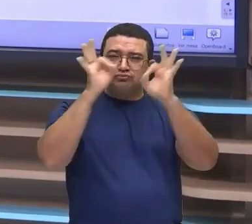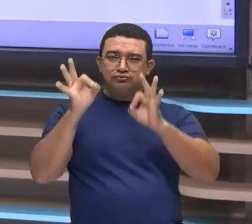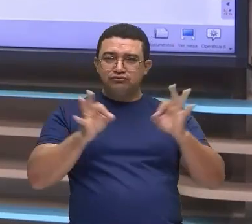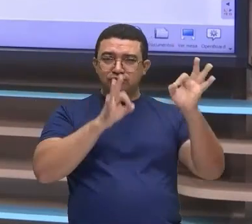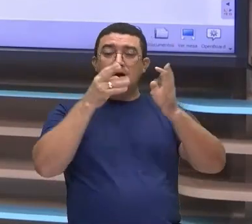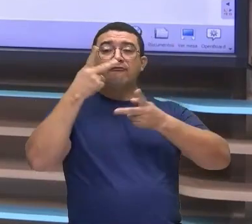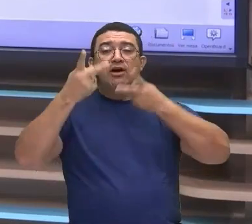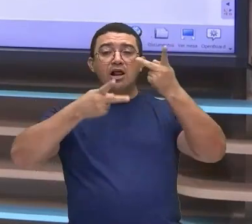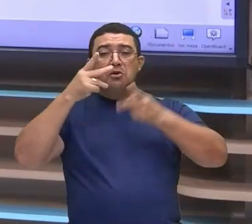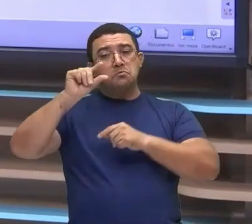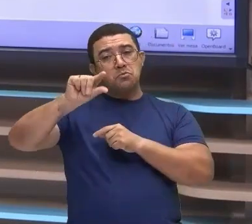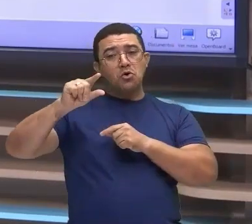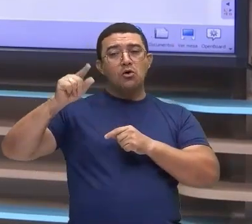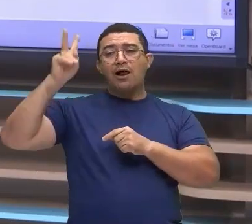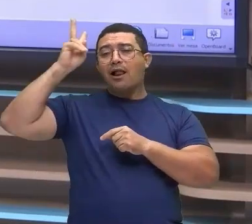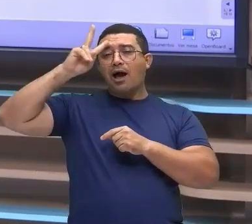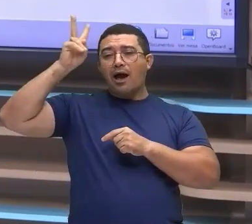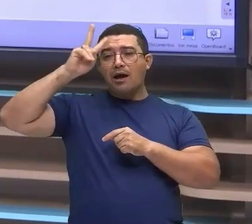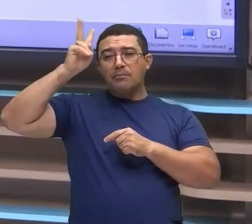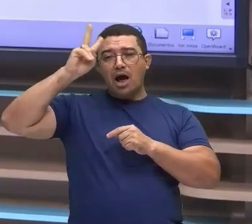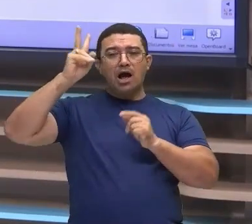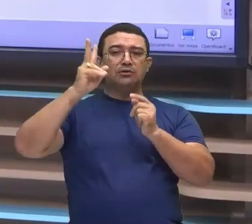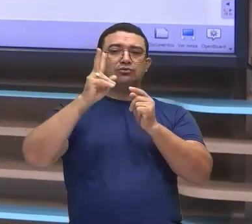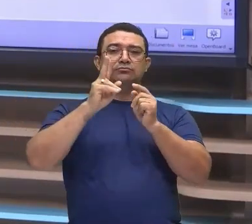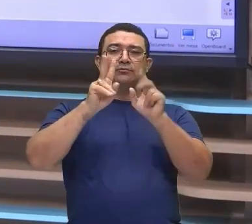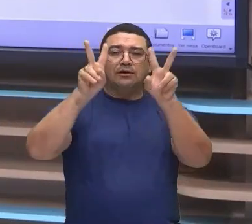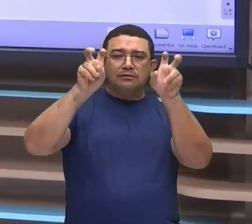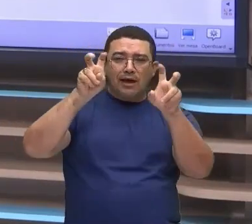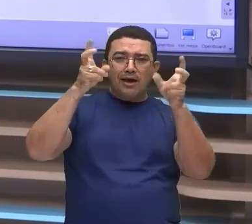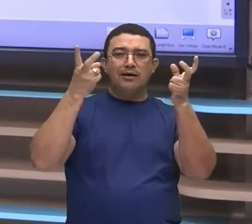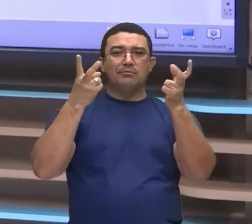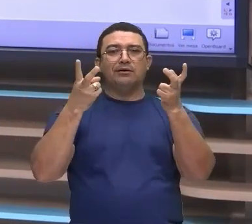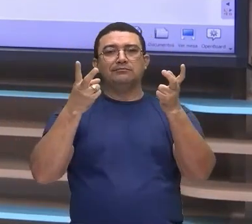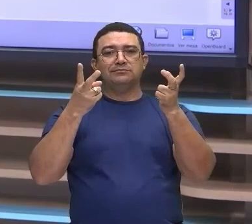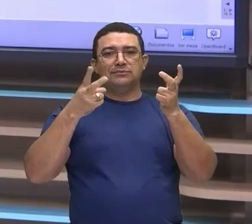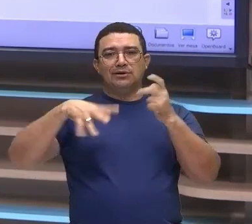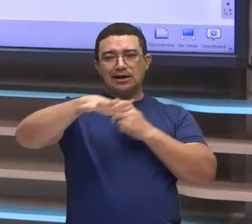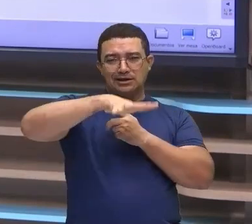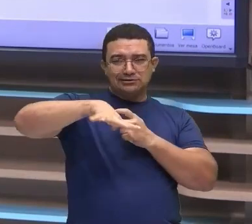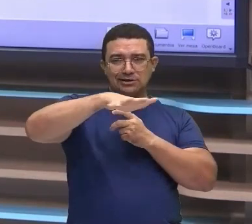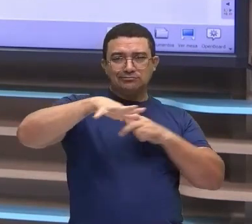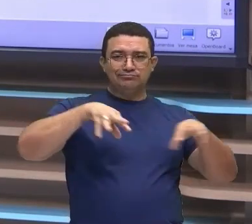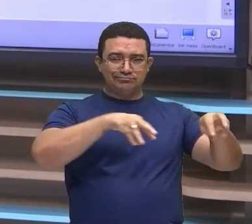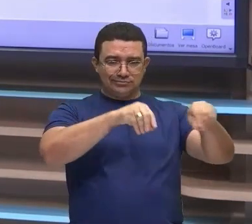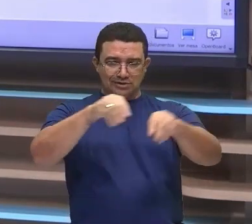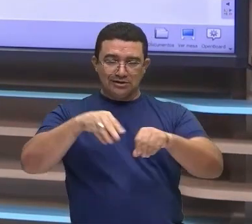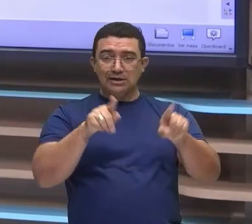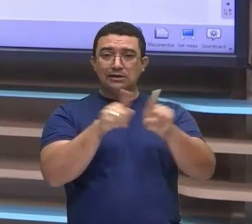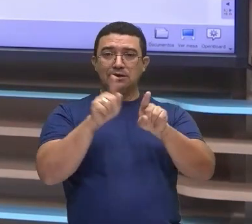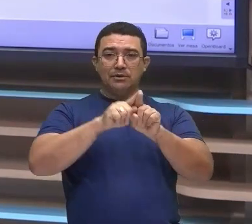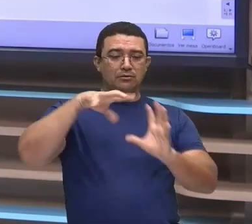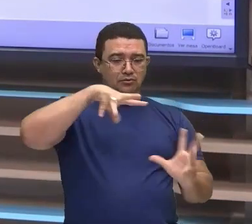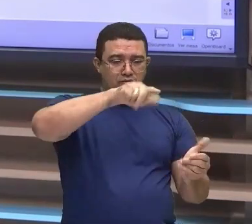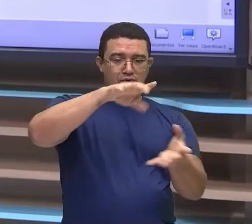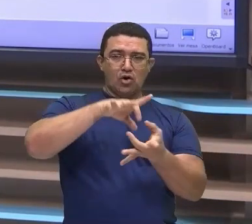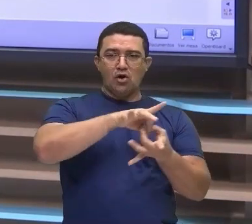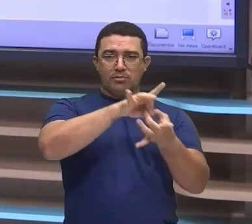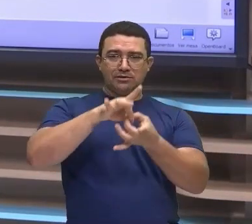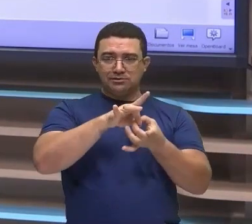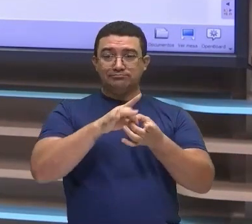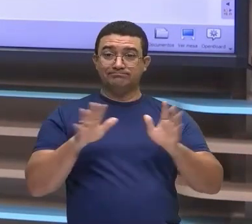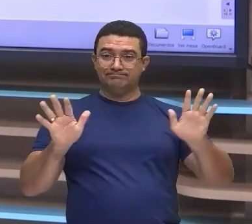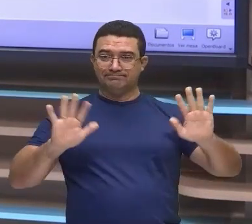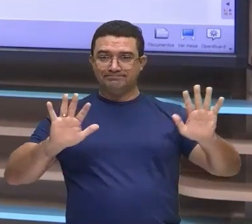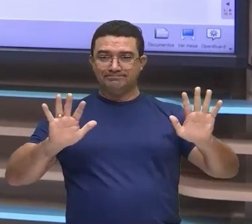pouco, relembrando um pouco mais, né? Sobre essas questões territoriais e também sobre a globalização. Então, até uma